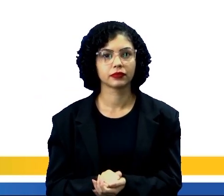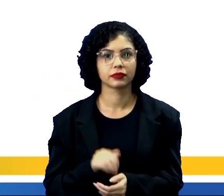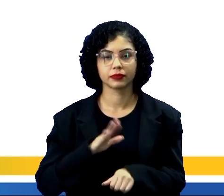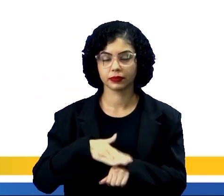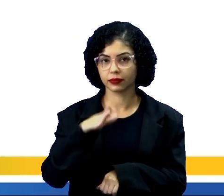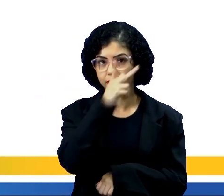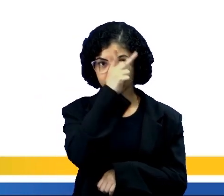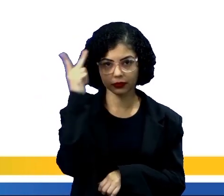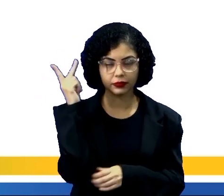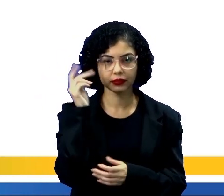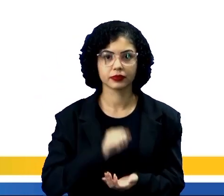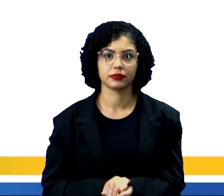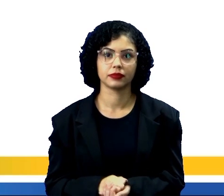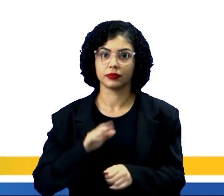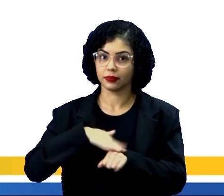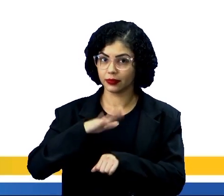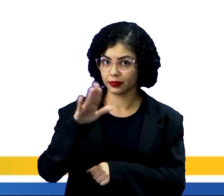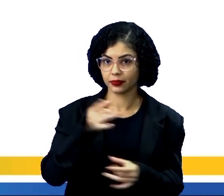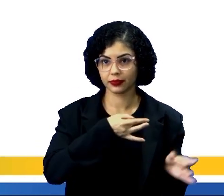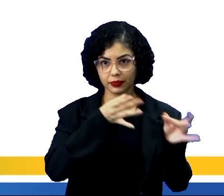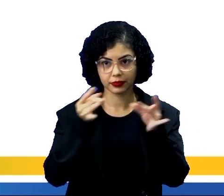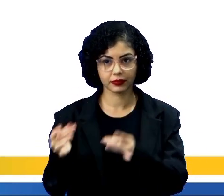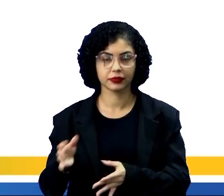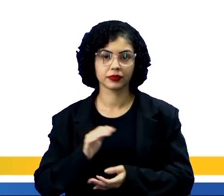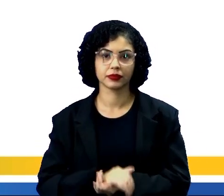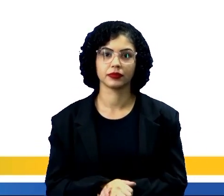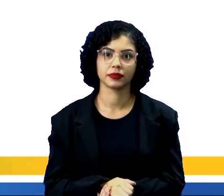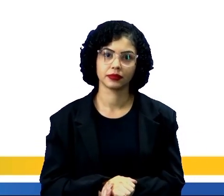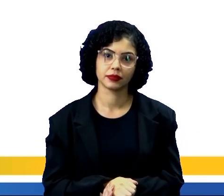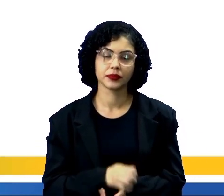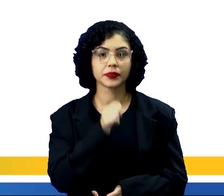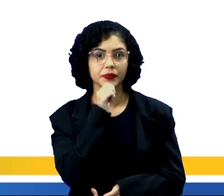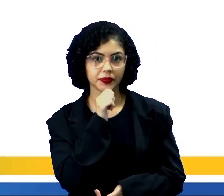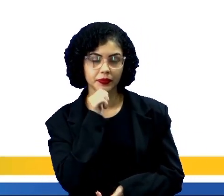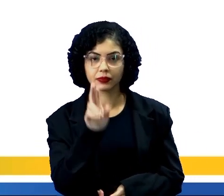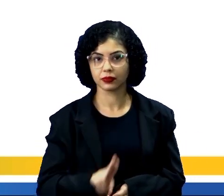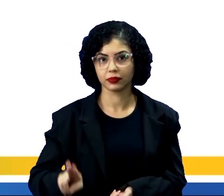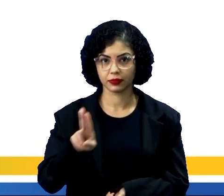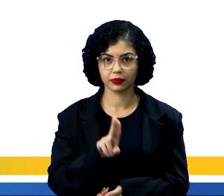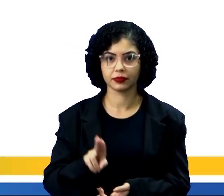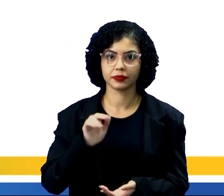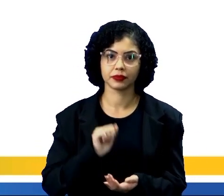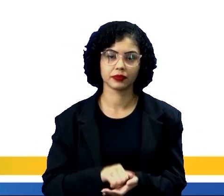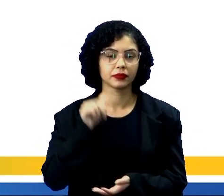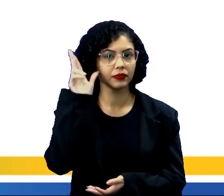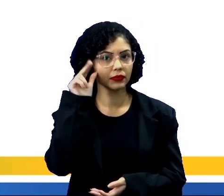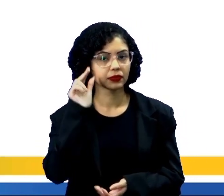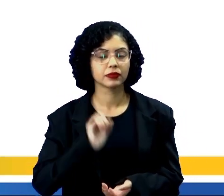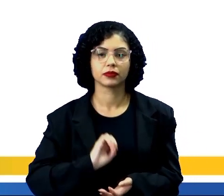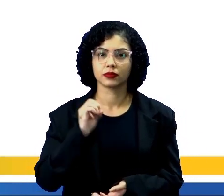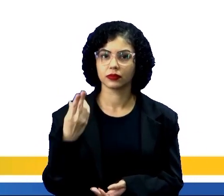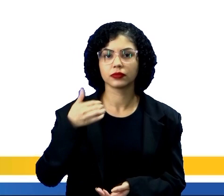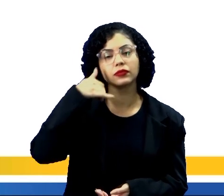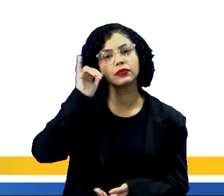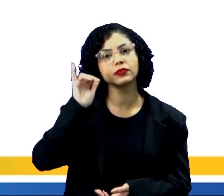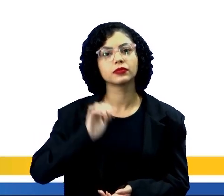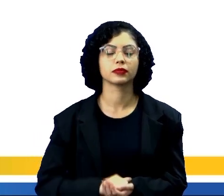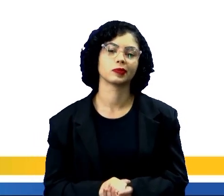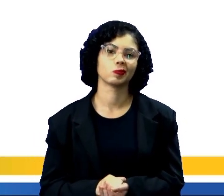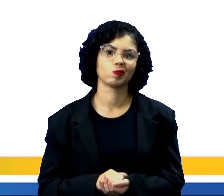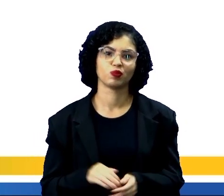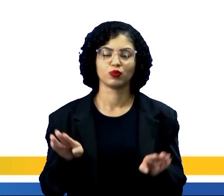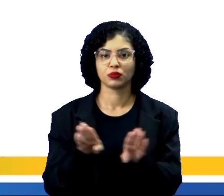mais pessoas, mais mercadorias, né, ainda utilizando o cavalo ou os bois para